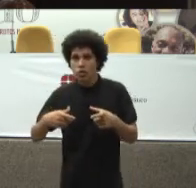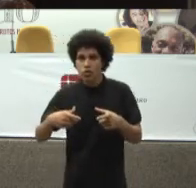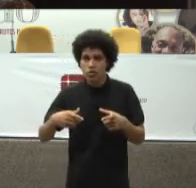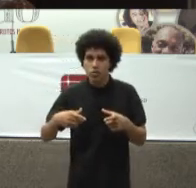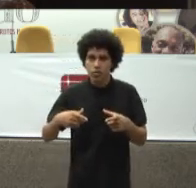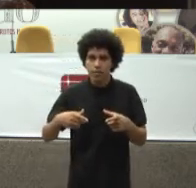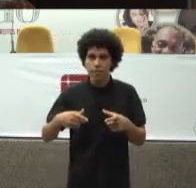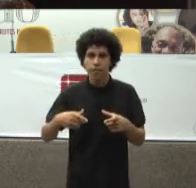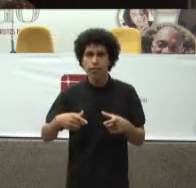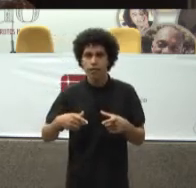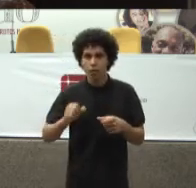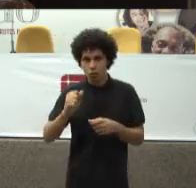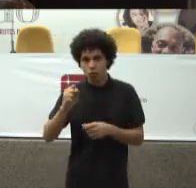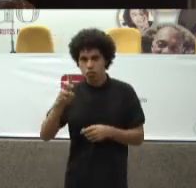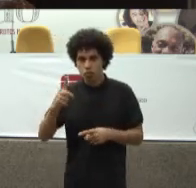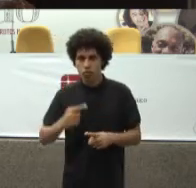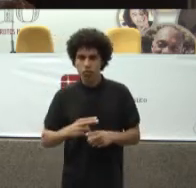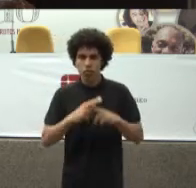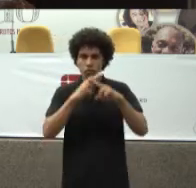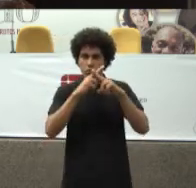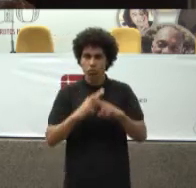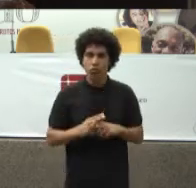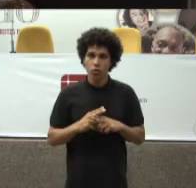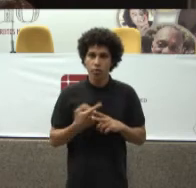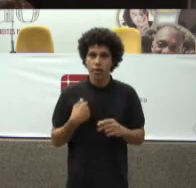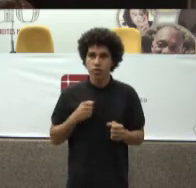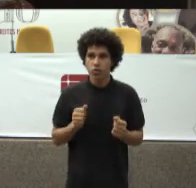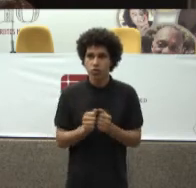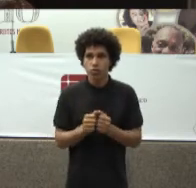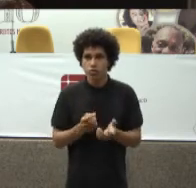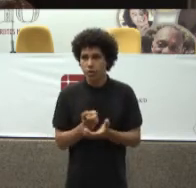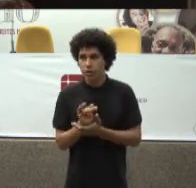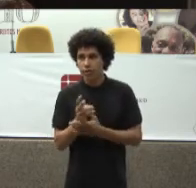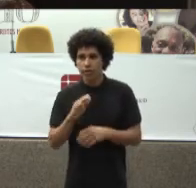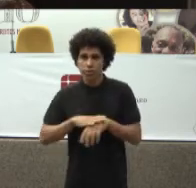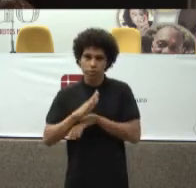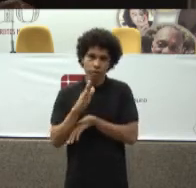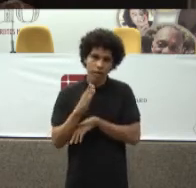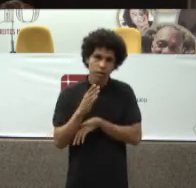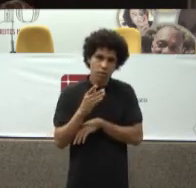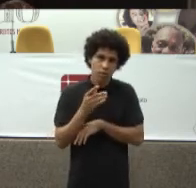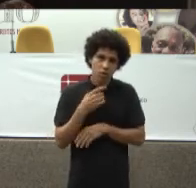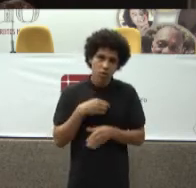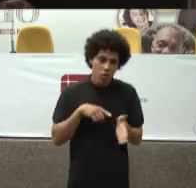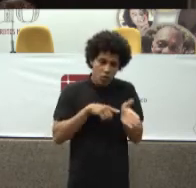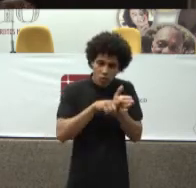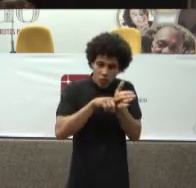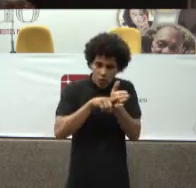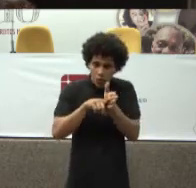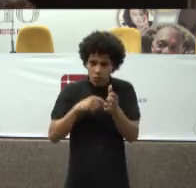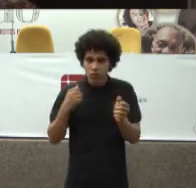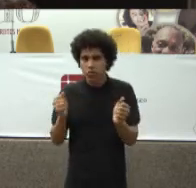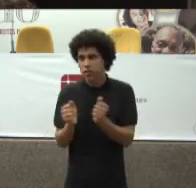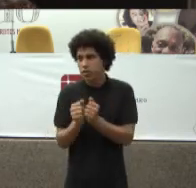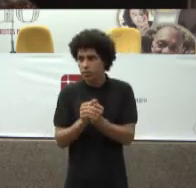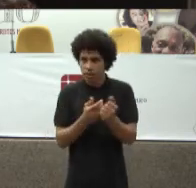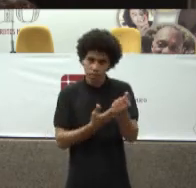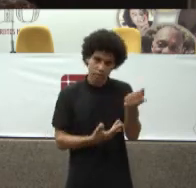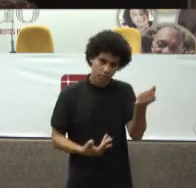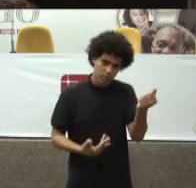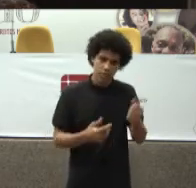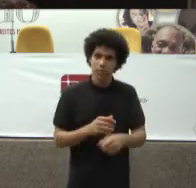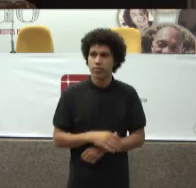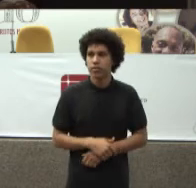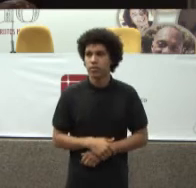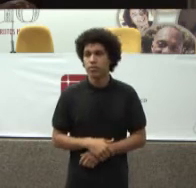Suplementar Que vende Mais consultas E exames Daí a nossa Dificuldade De acesso Enorme